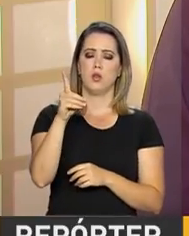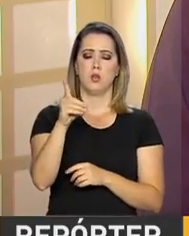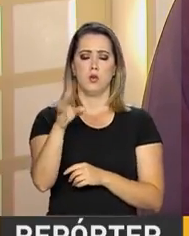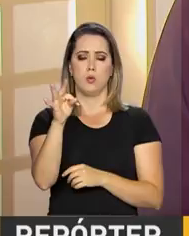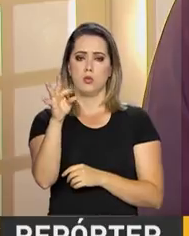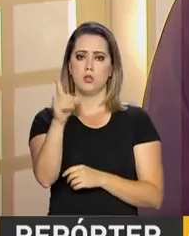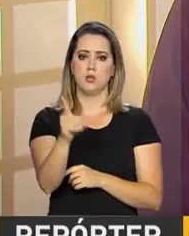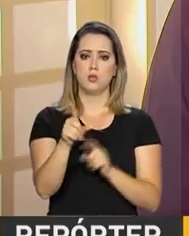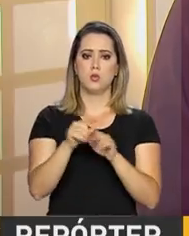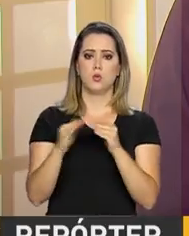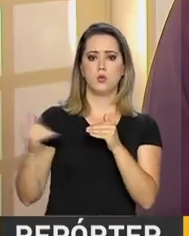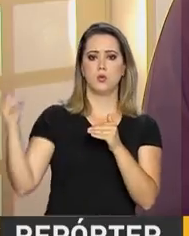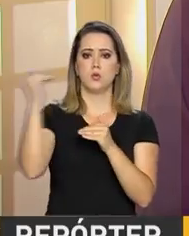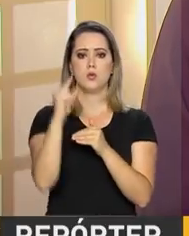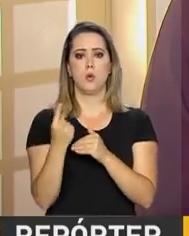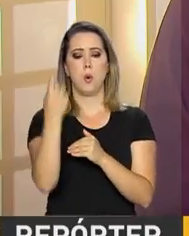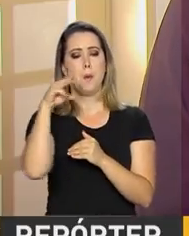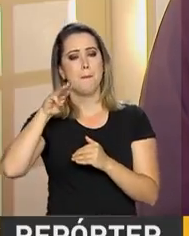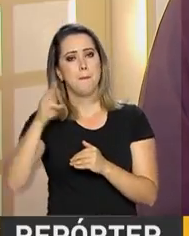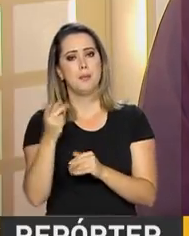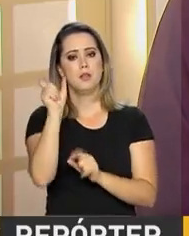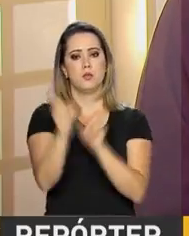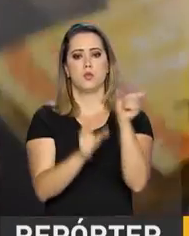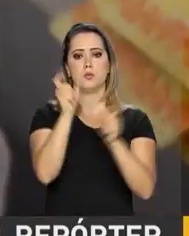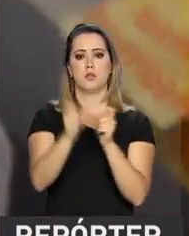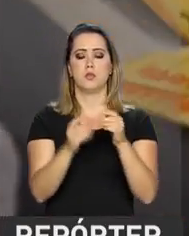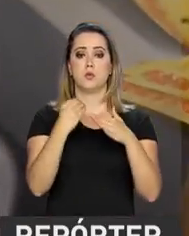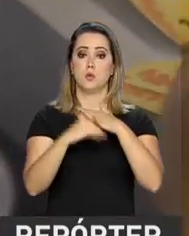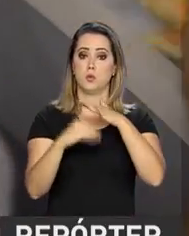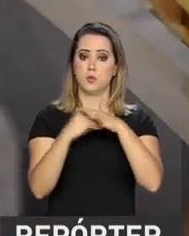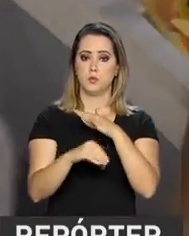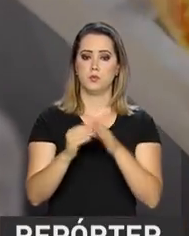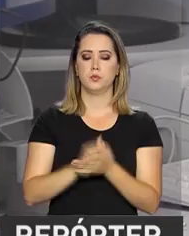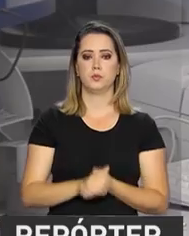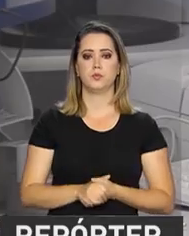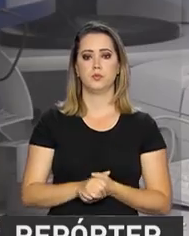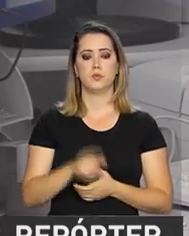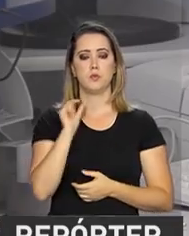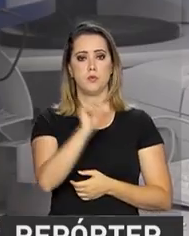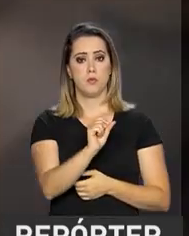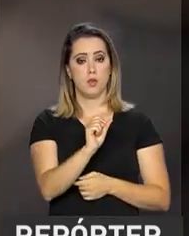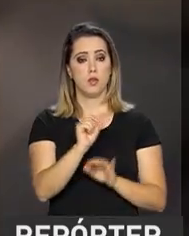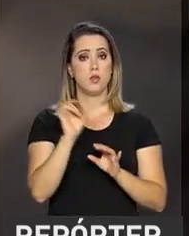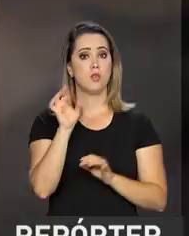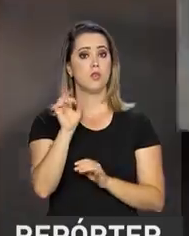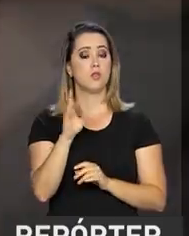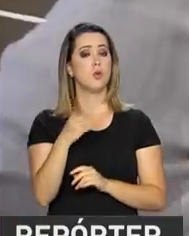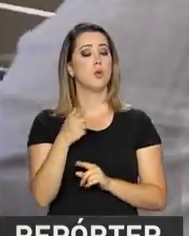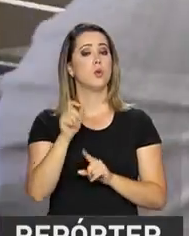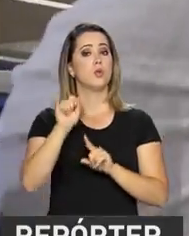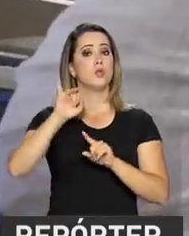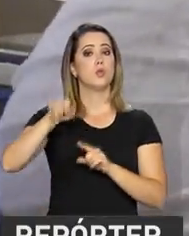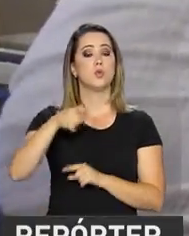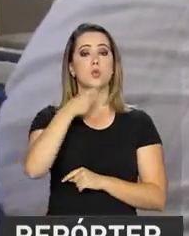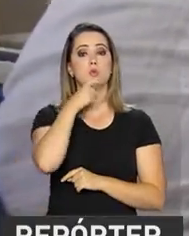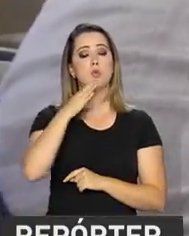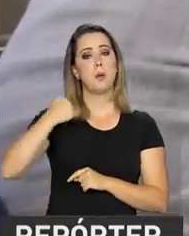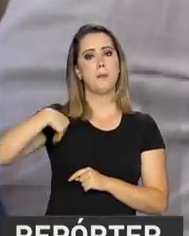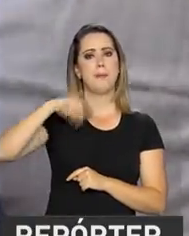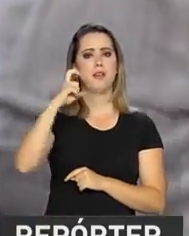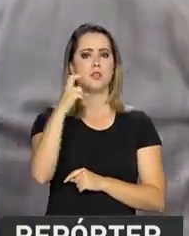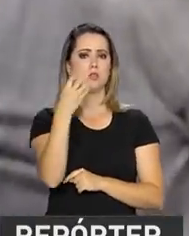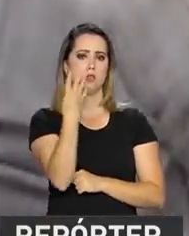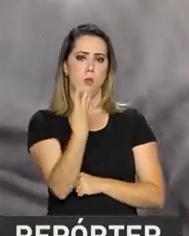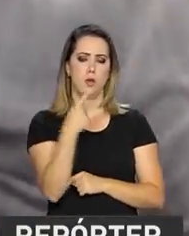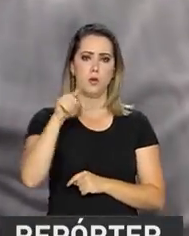pela primeira vez a marca de R 1,5 milhão de investidores. Segundo dados do Tesouro Nacional, somente no mês de julho, mais de 54